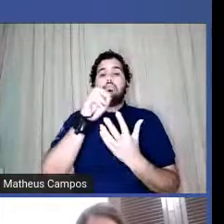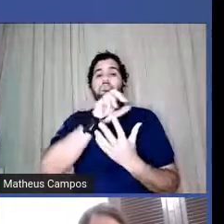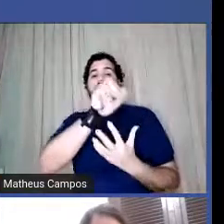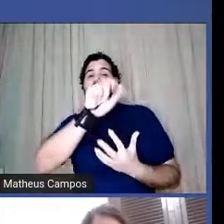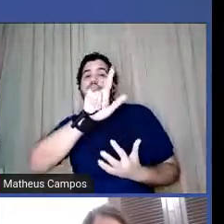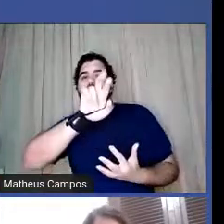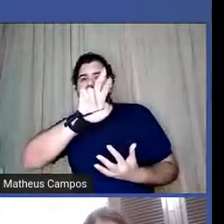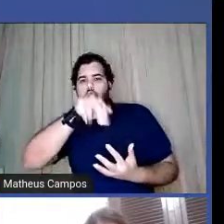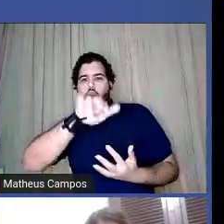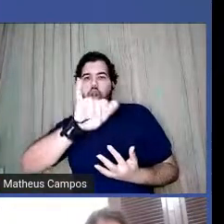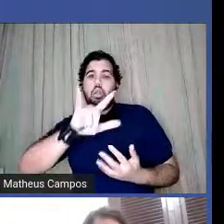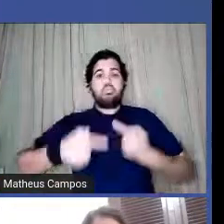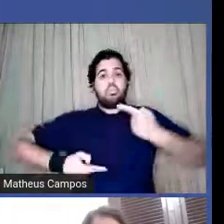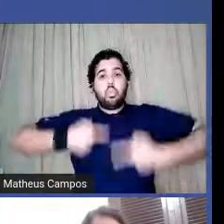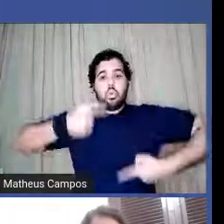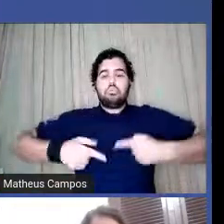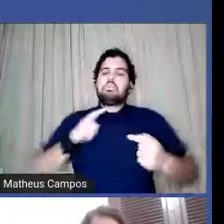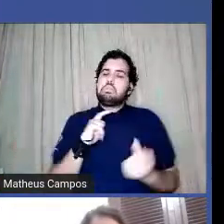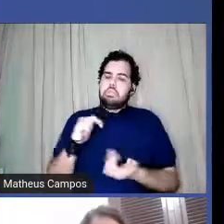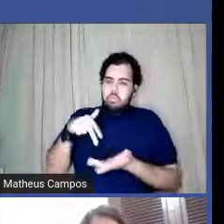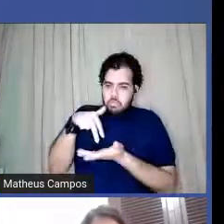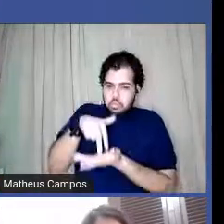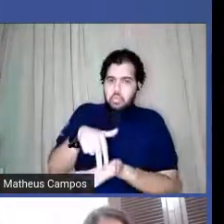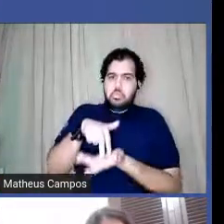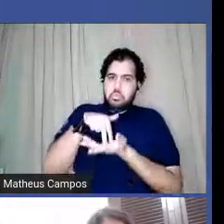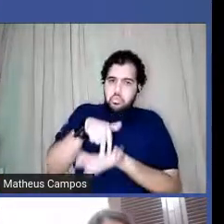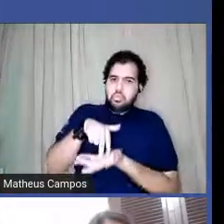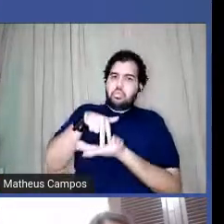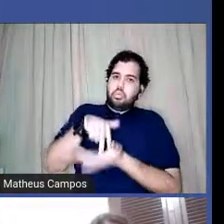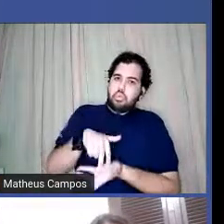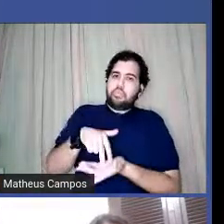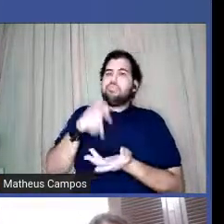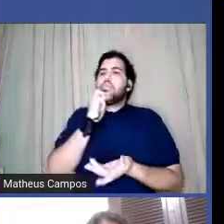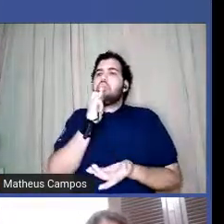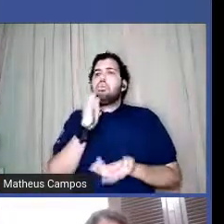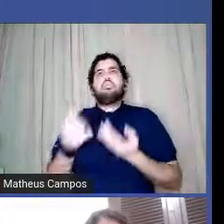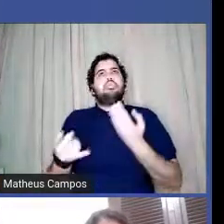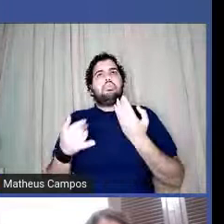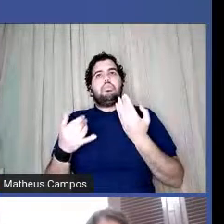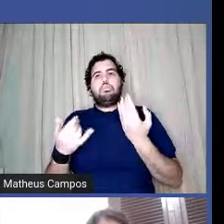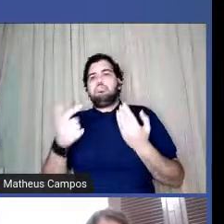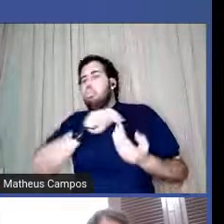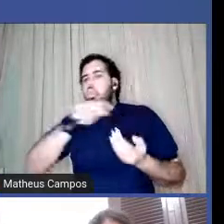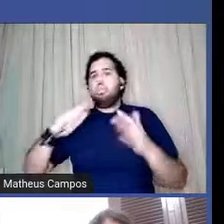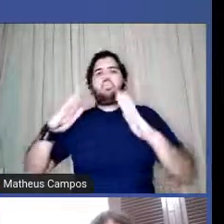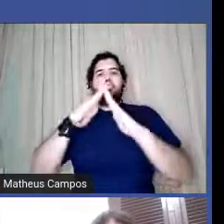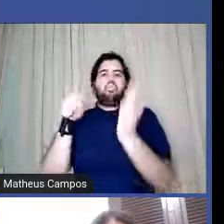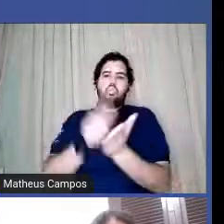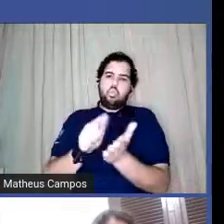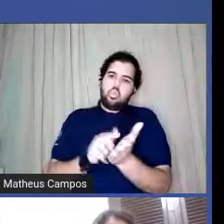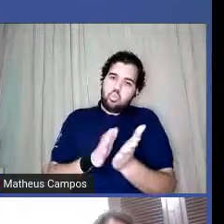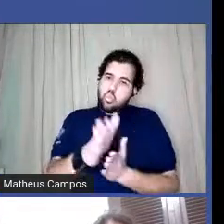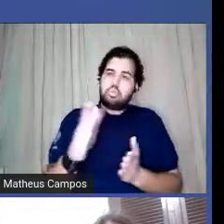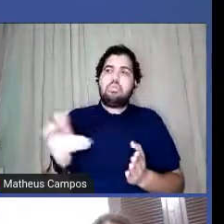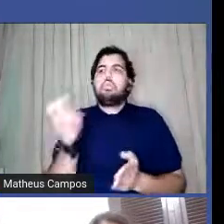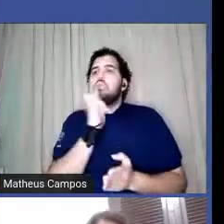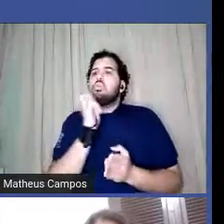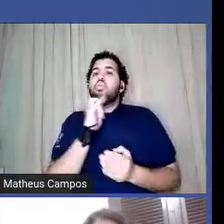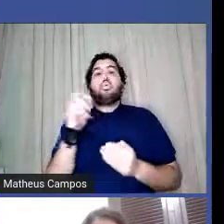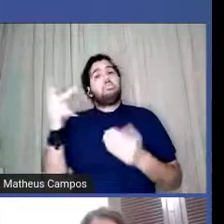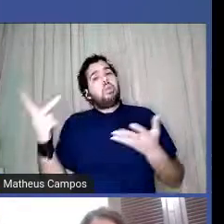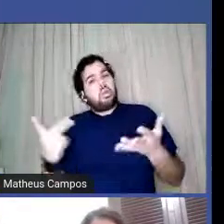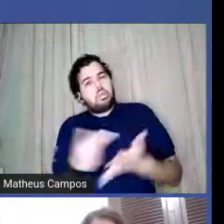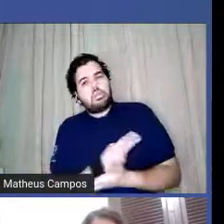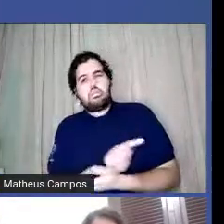de você estar ali resistindo a esse mercado digamos editorial que às vezes acaba sendo também um